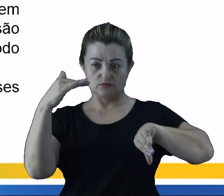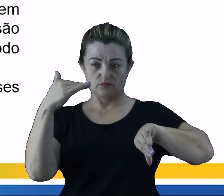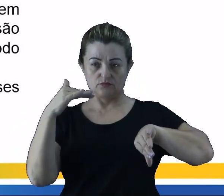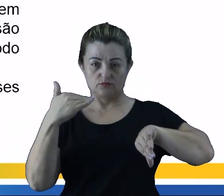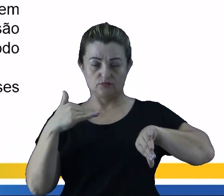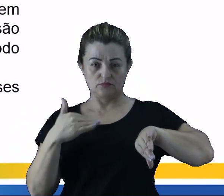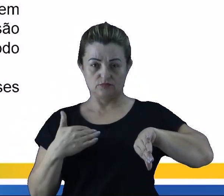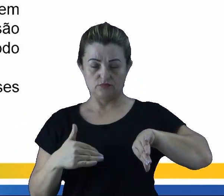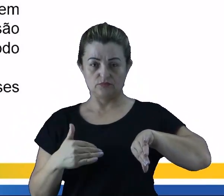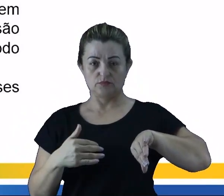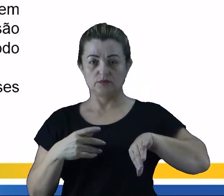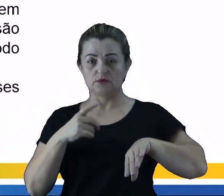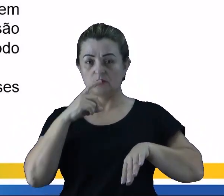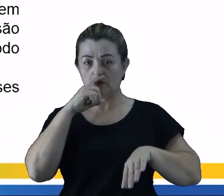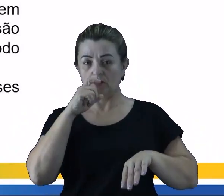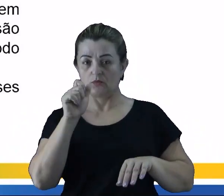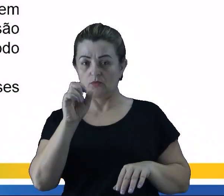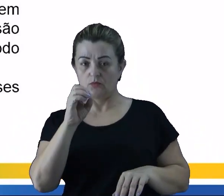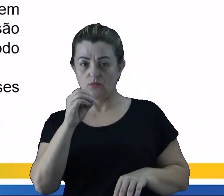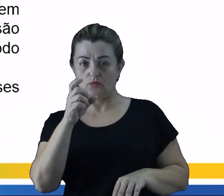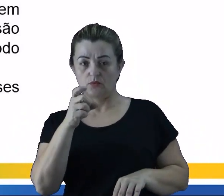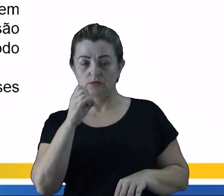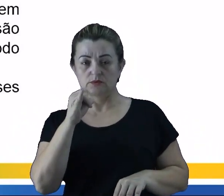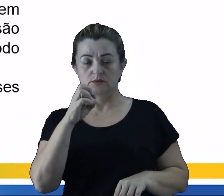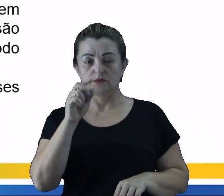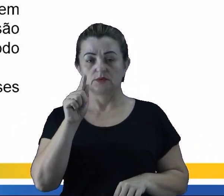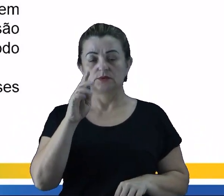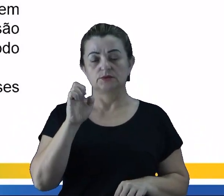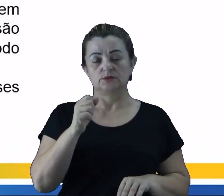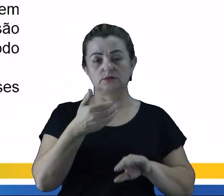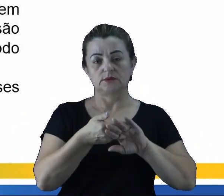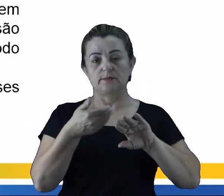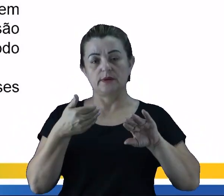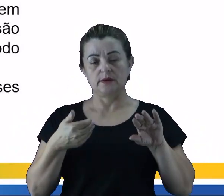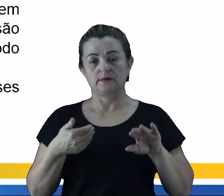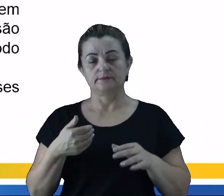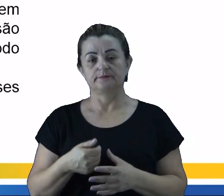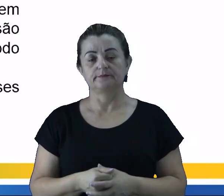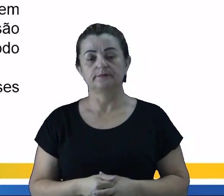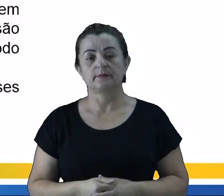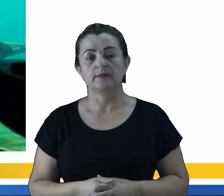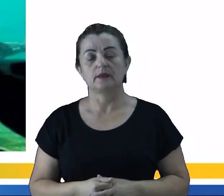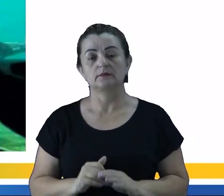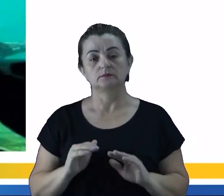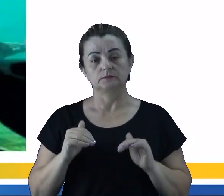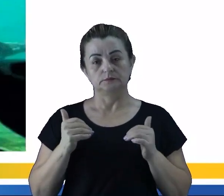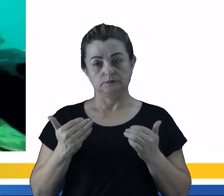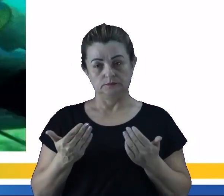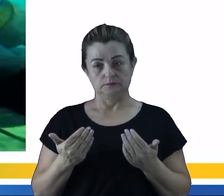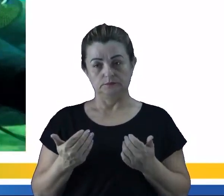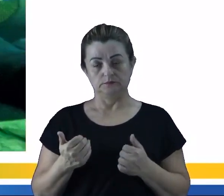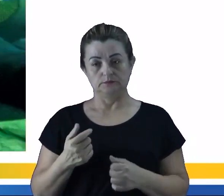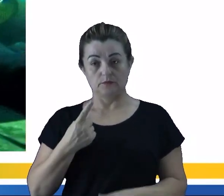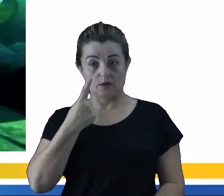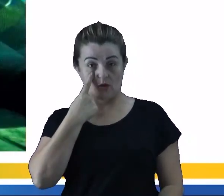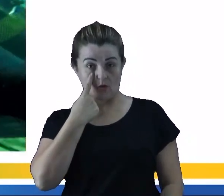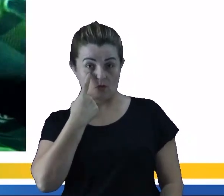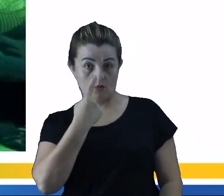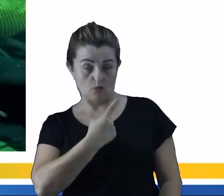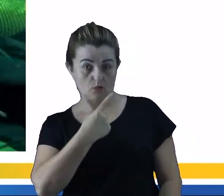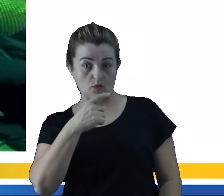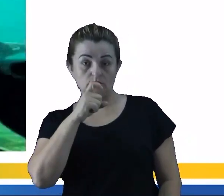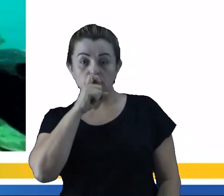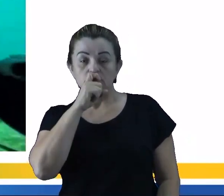e o gás oxigênio. E quais são as utilizações desses gases? Então, o gás